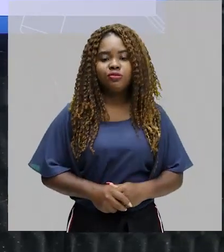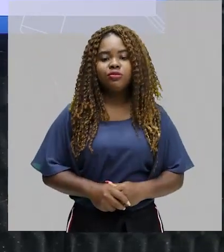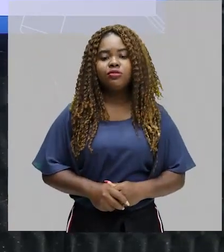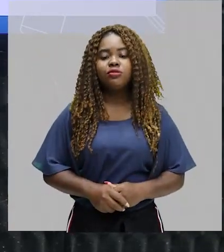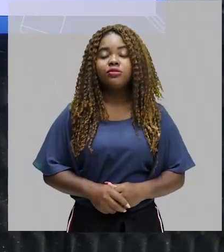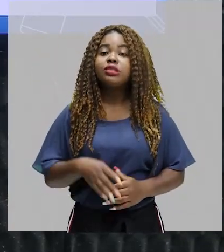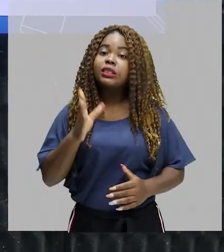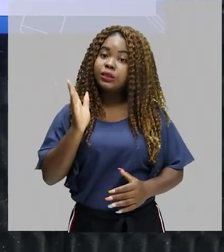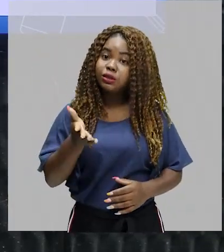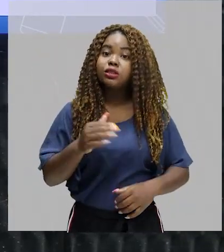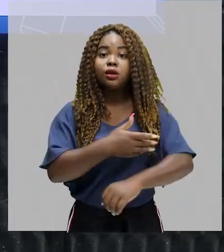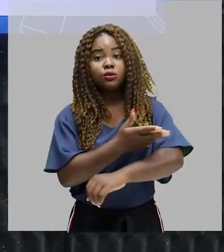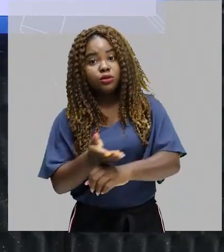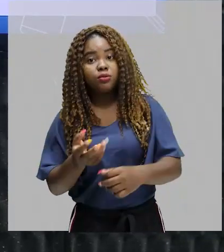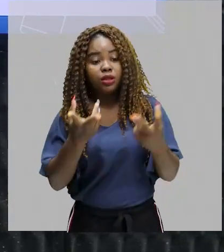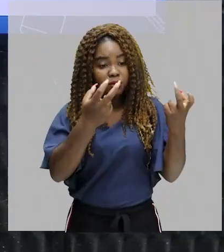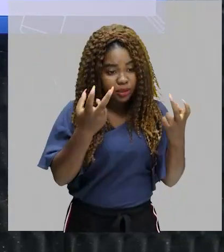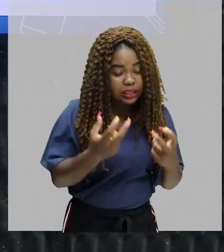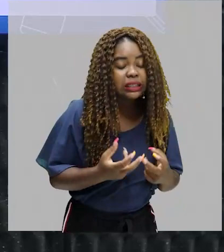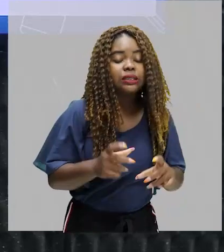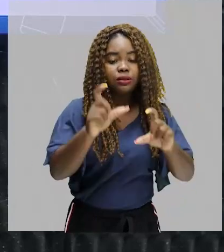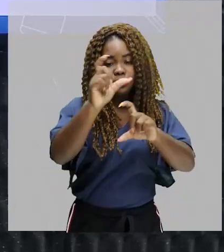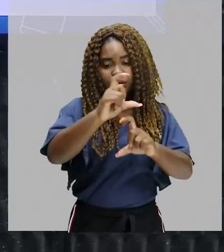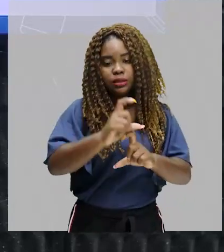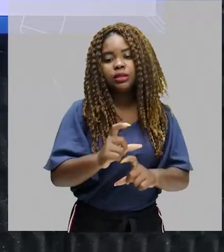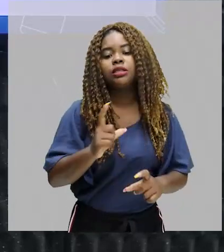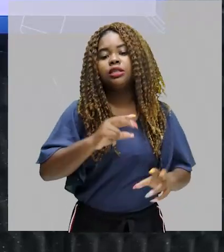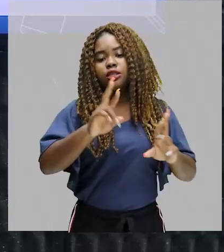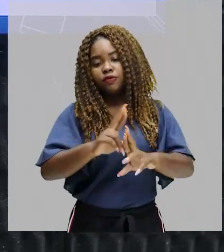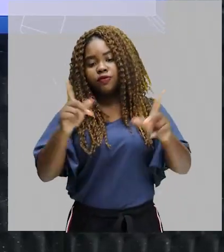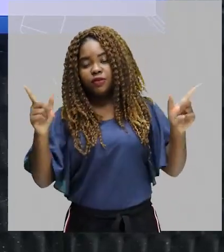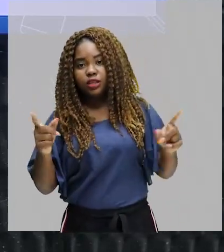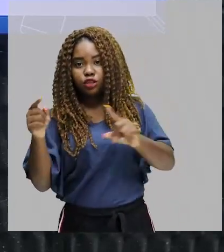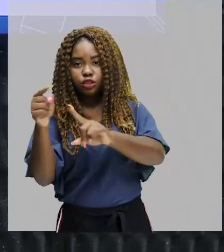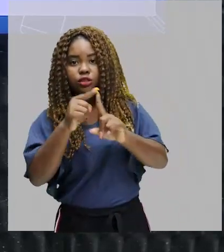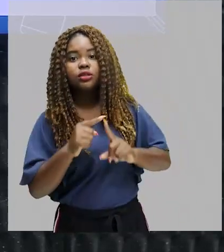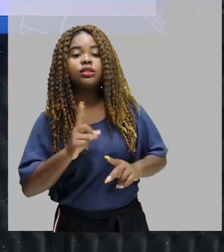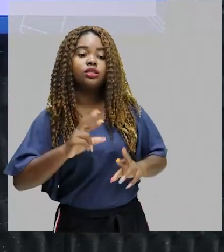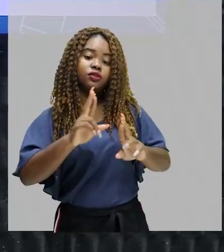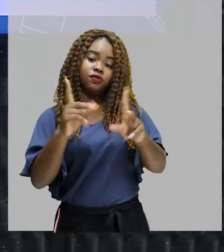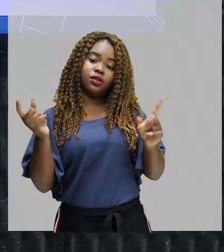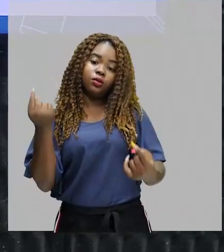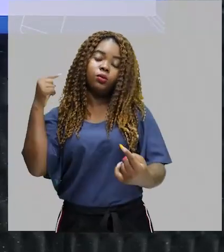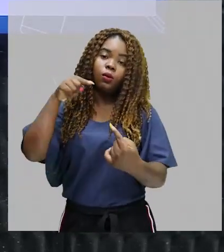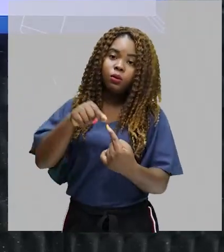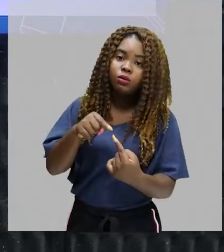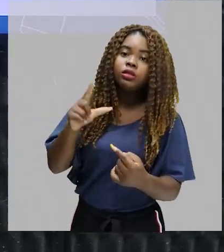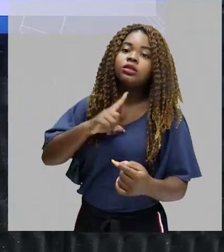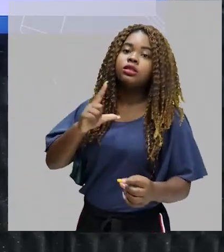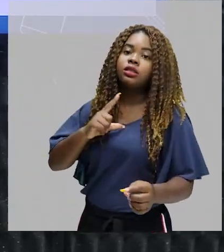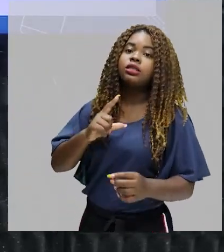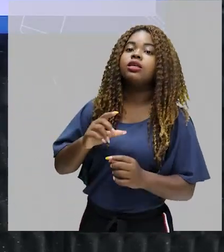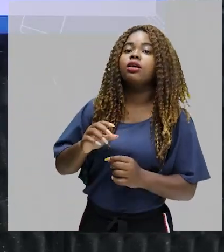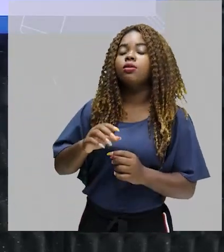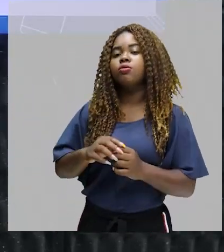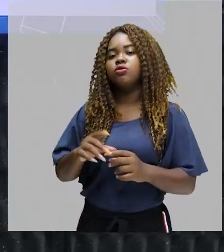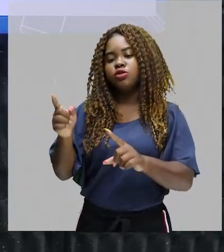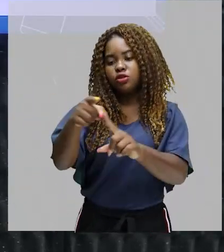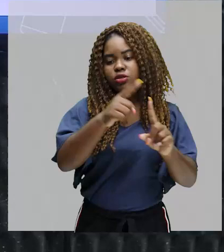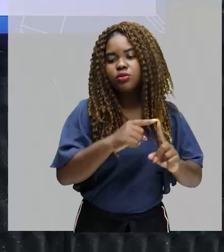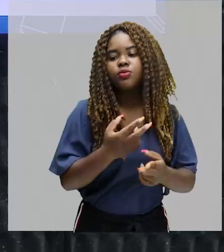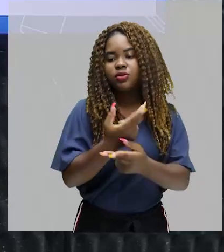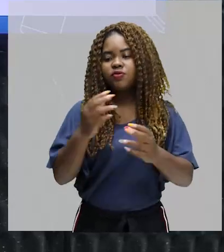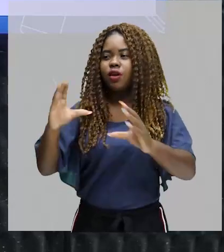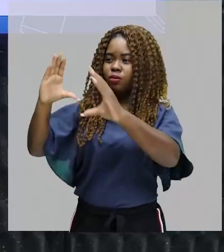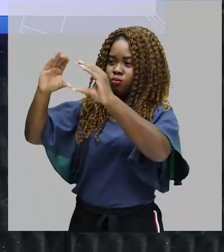vocês sabem que os balões, quando eles assumem diferentes formatos, ele tem diferentes objetivos. Nós temos balões para diálogo, para